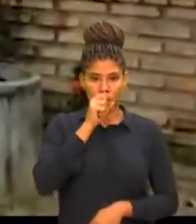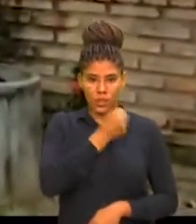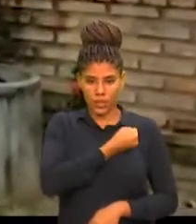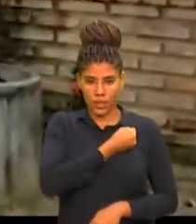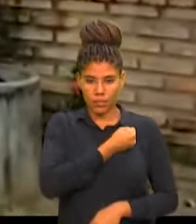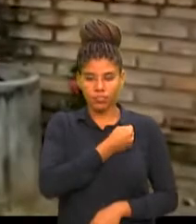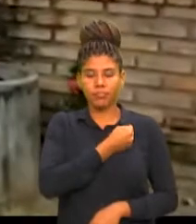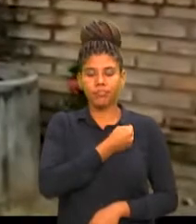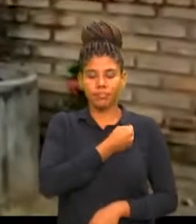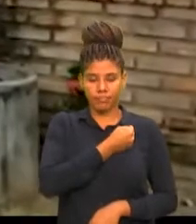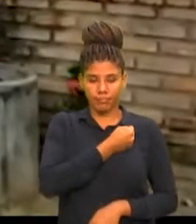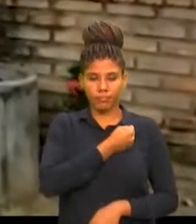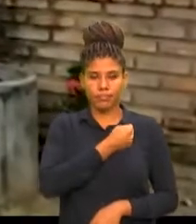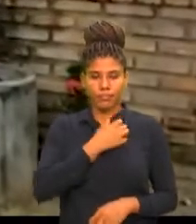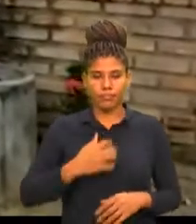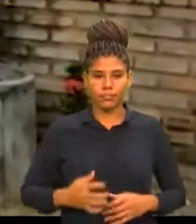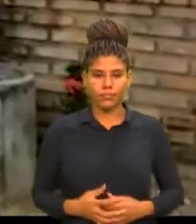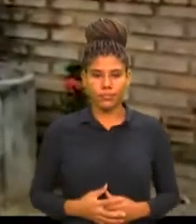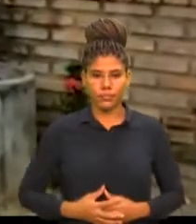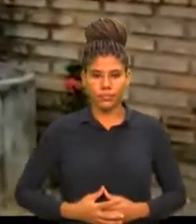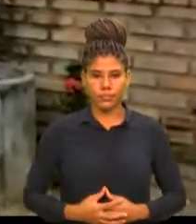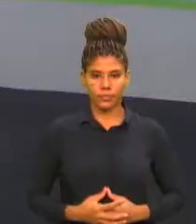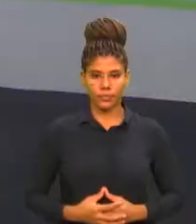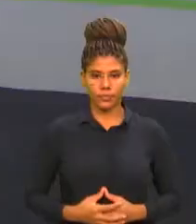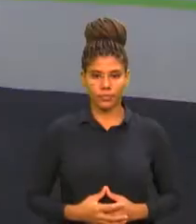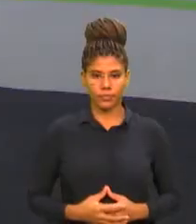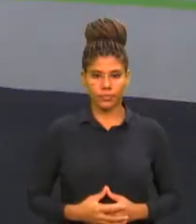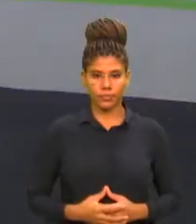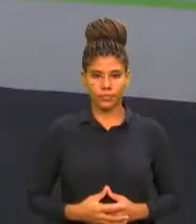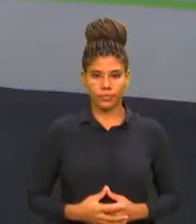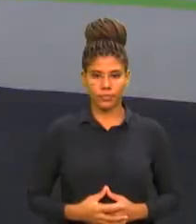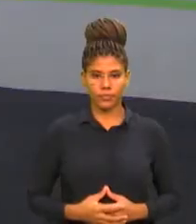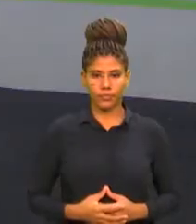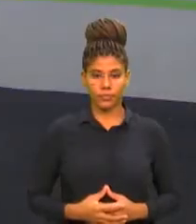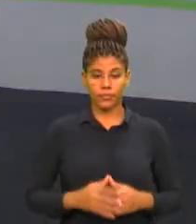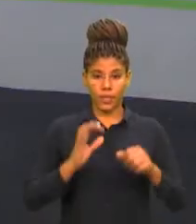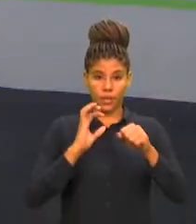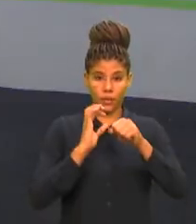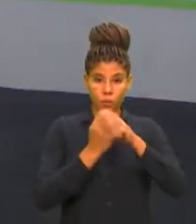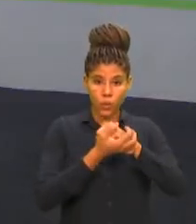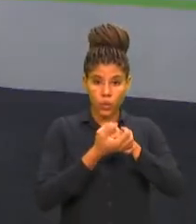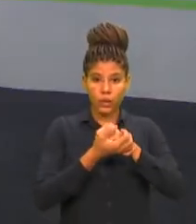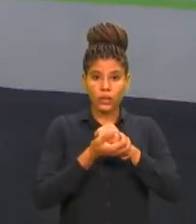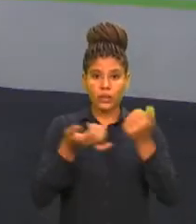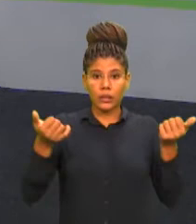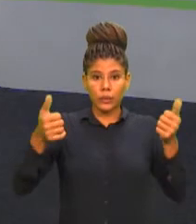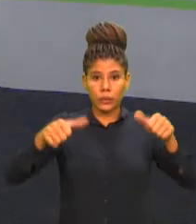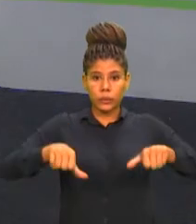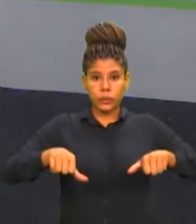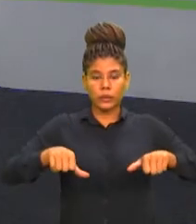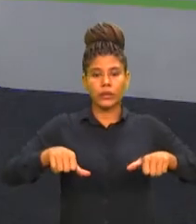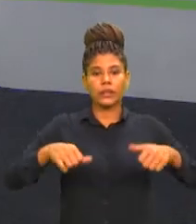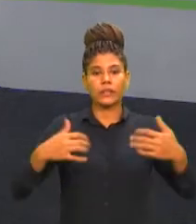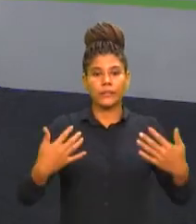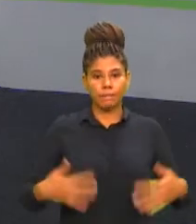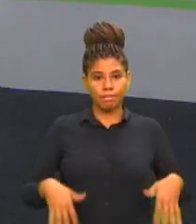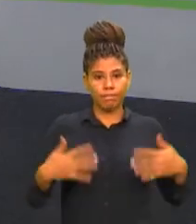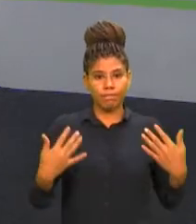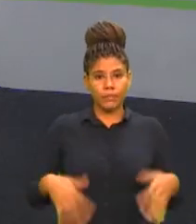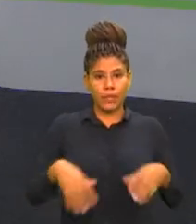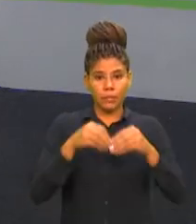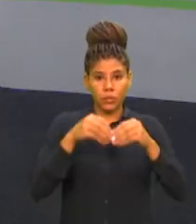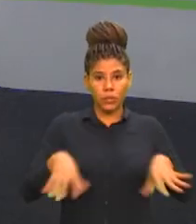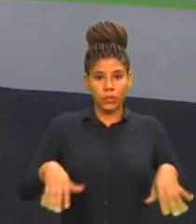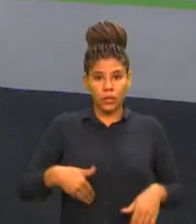e nas sextas-feiras, das 8h às 16h. A pandemia agrava a fome em famílias brasileiras. Segundo